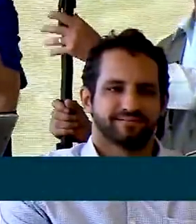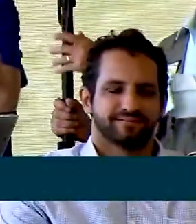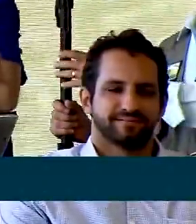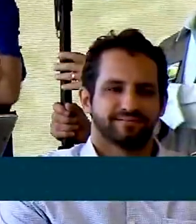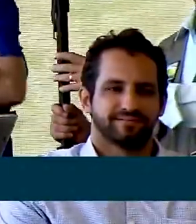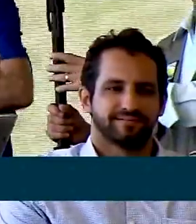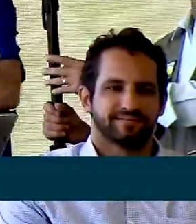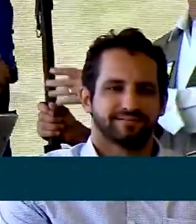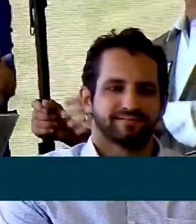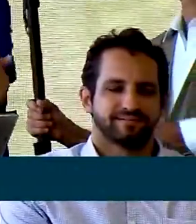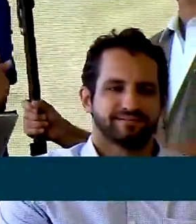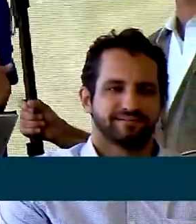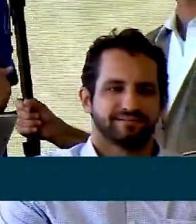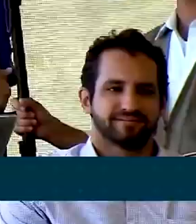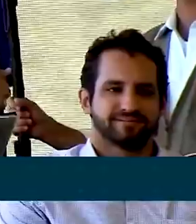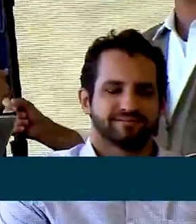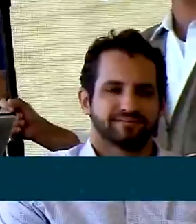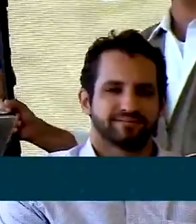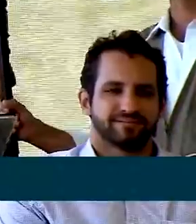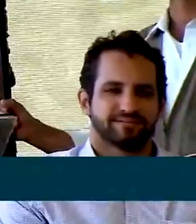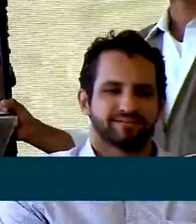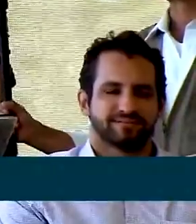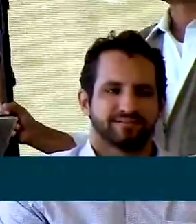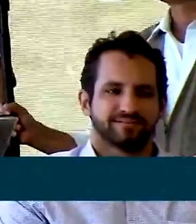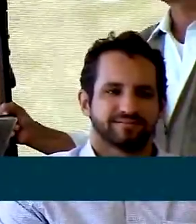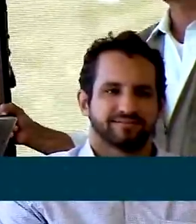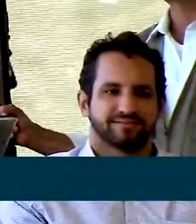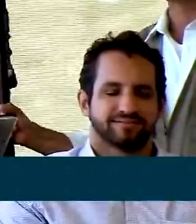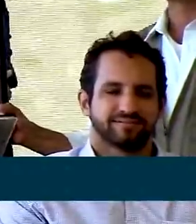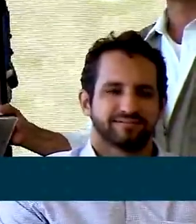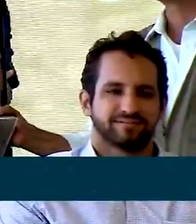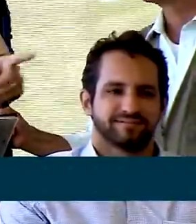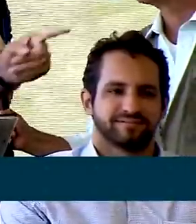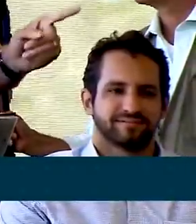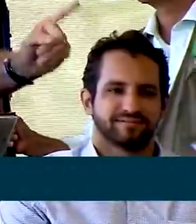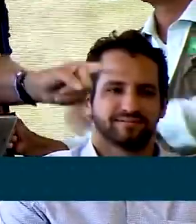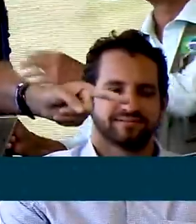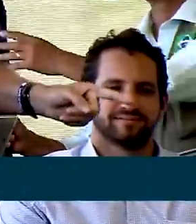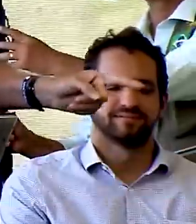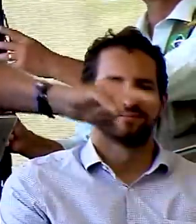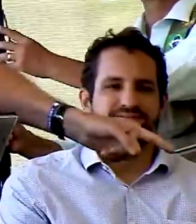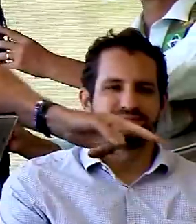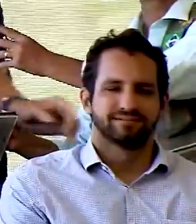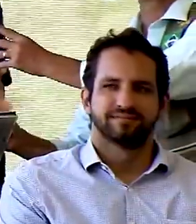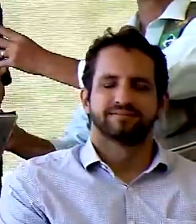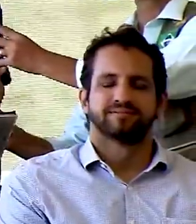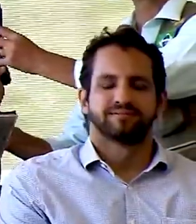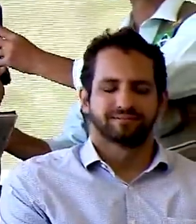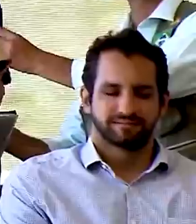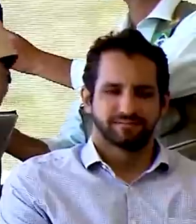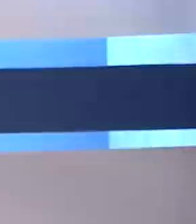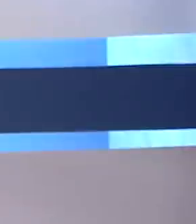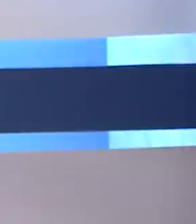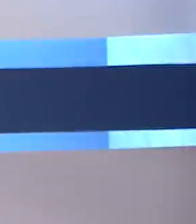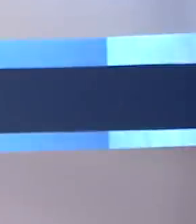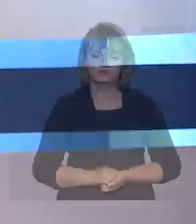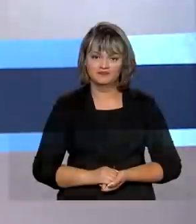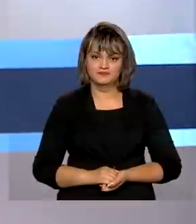em obras, porque ela passa a confiar no governo federal, estadual e no municipal.